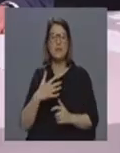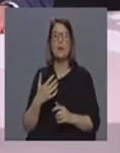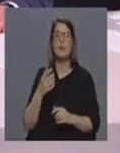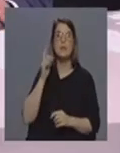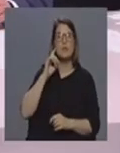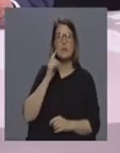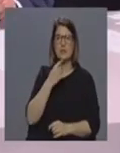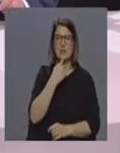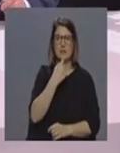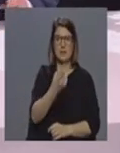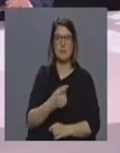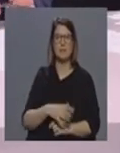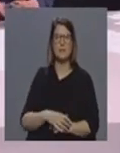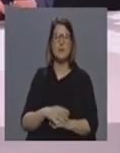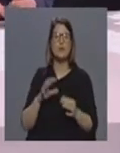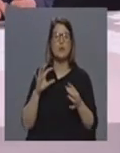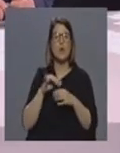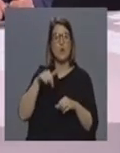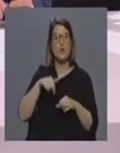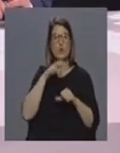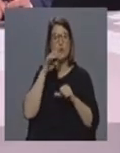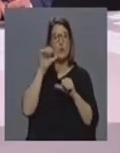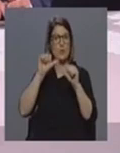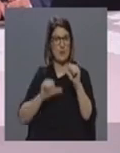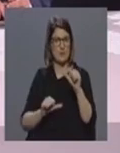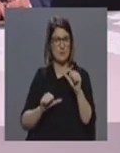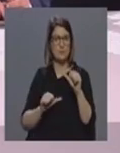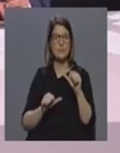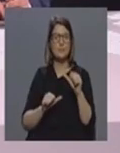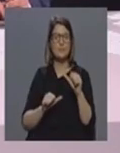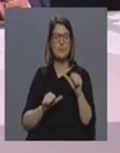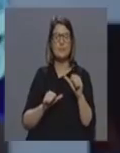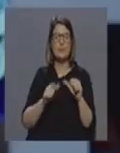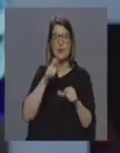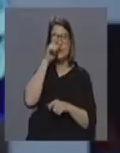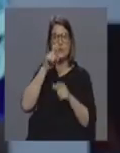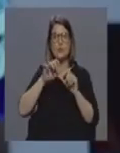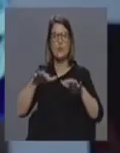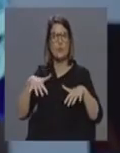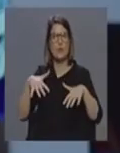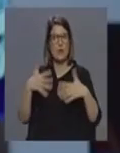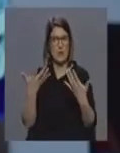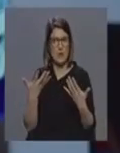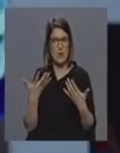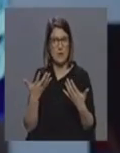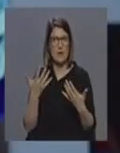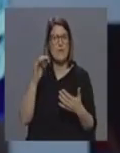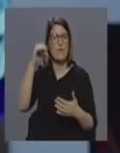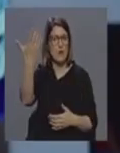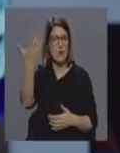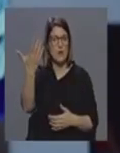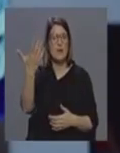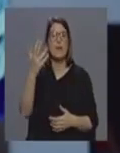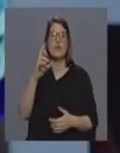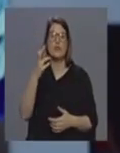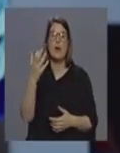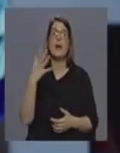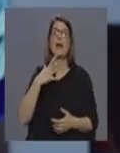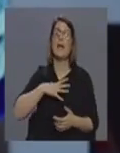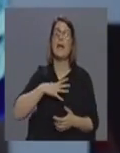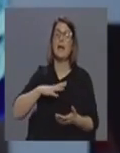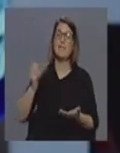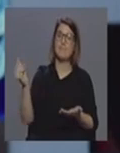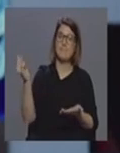isso o eu estava a dizer do comunicado de hoje ou seja qualquer pessoa que entretanto esteja no exterior e queira regressar à região e que